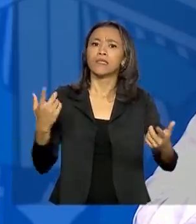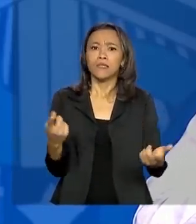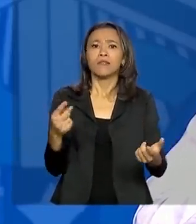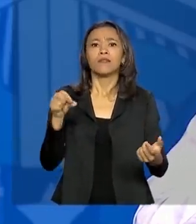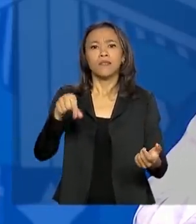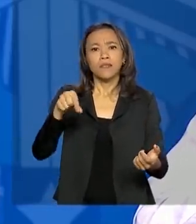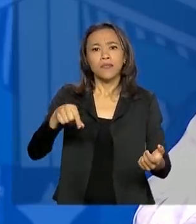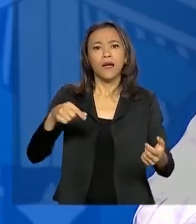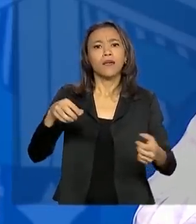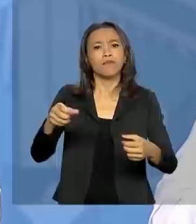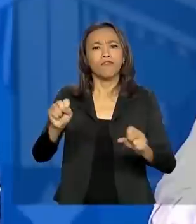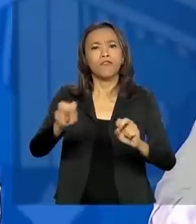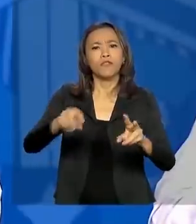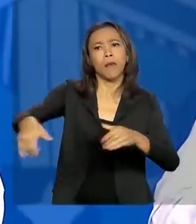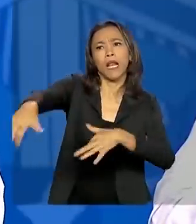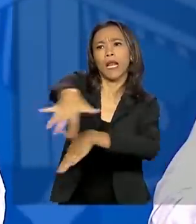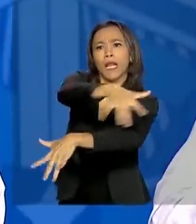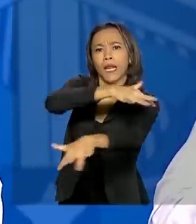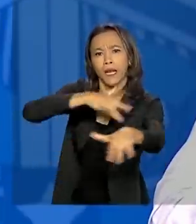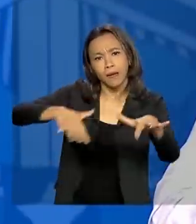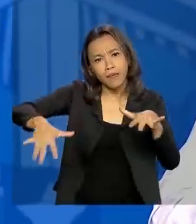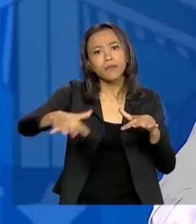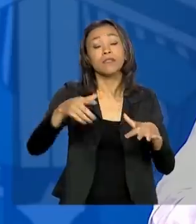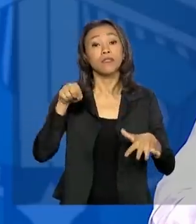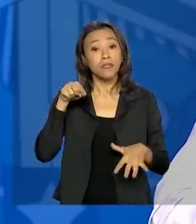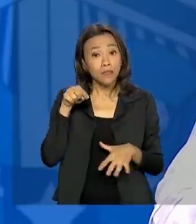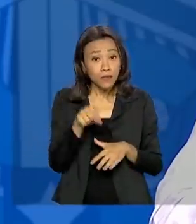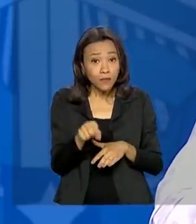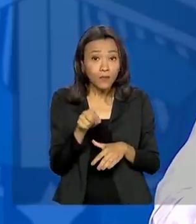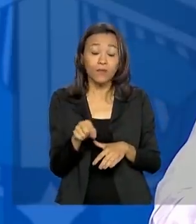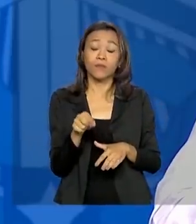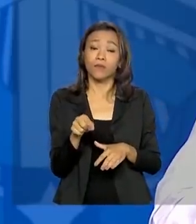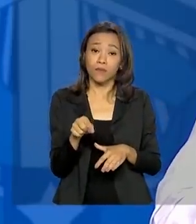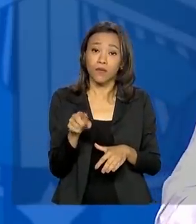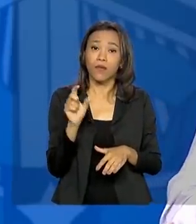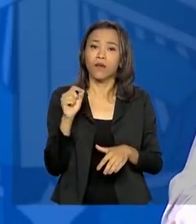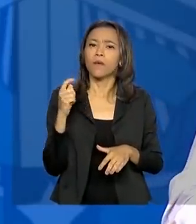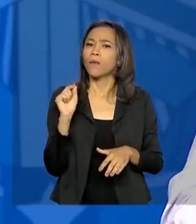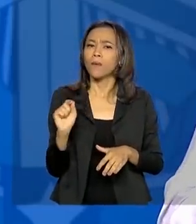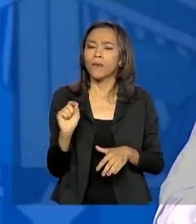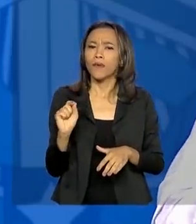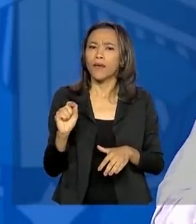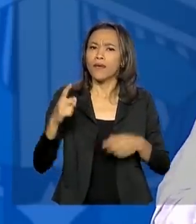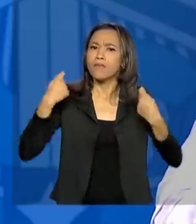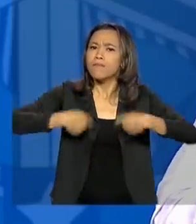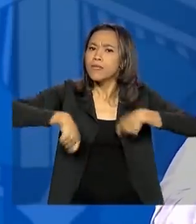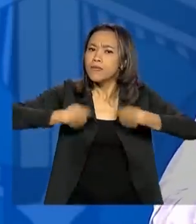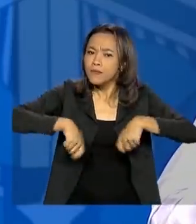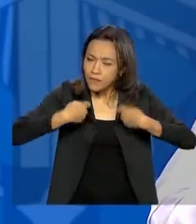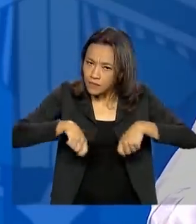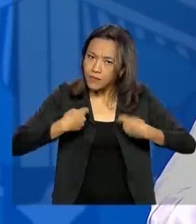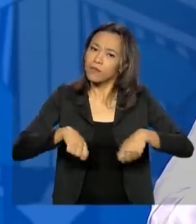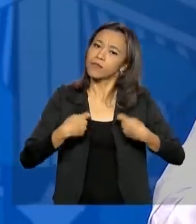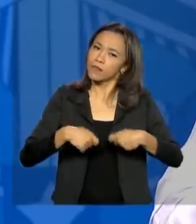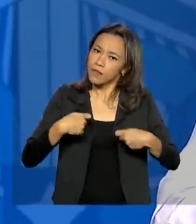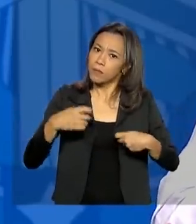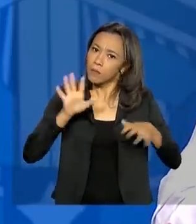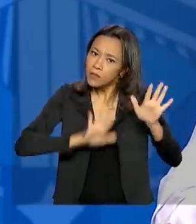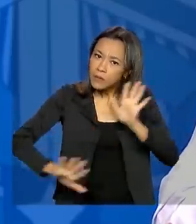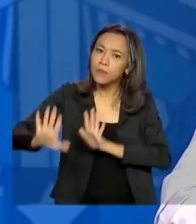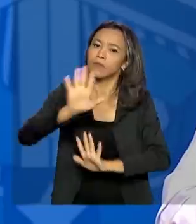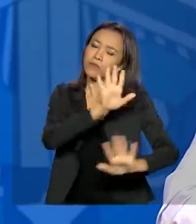dentro da nossa sociedade. O que aumenta em muito a necessidade da gente ter muito mais